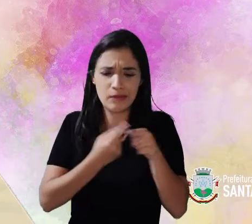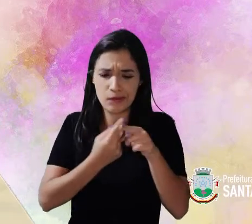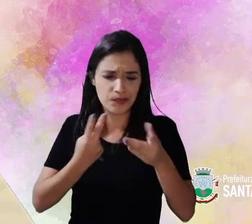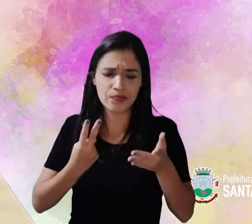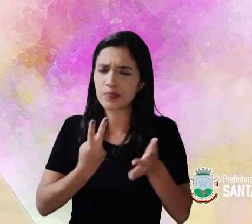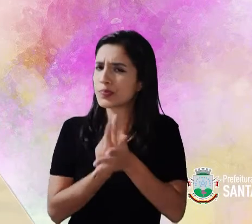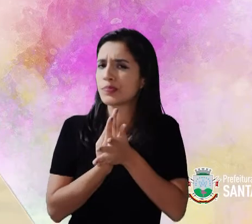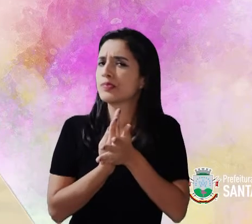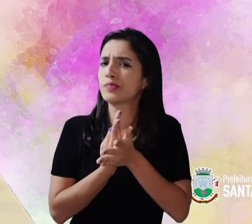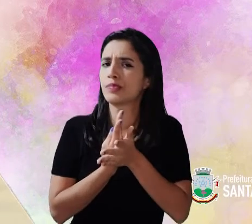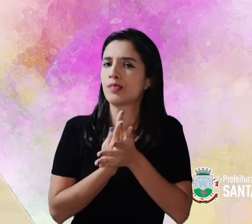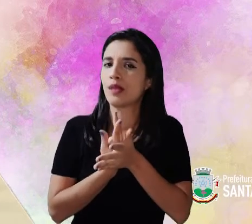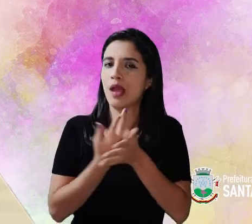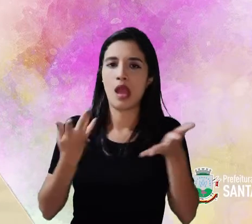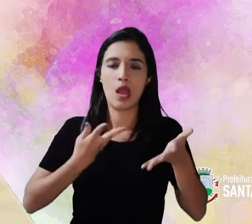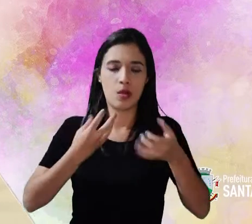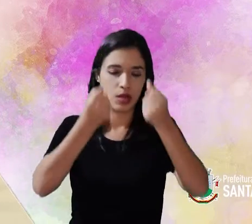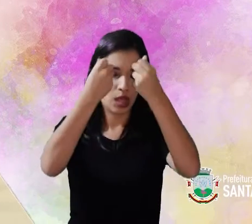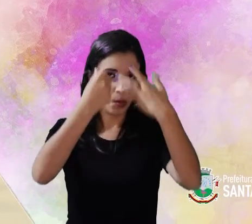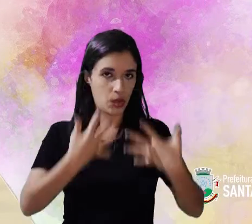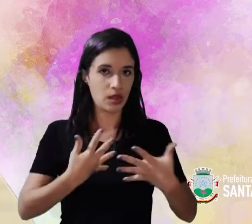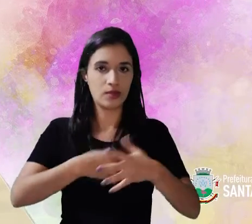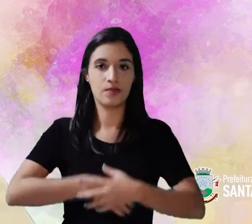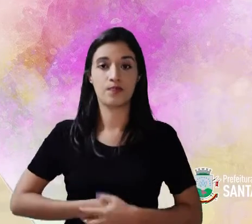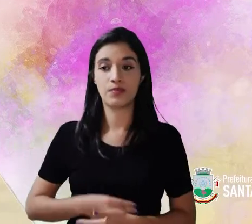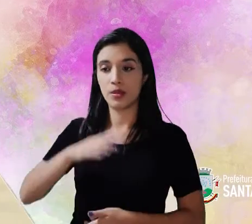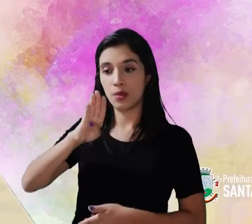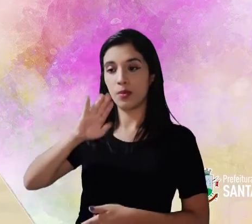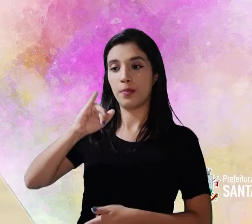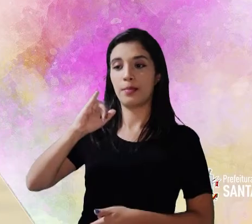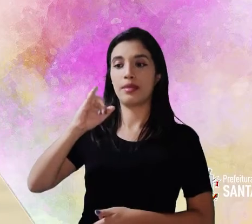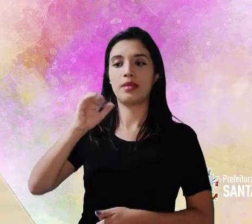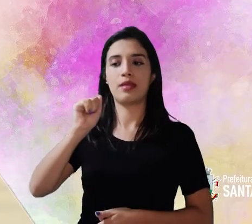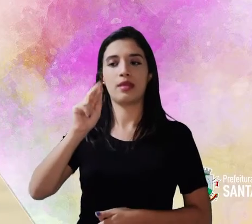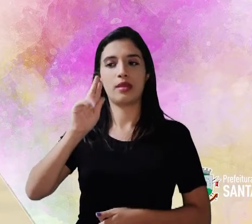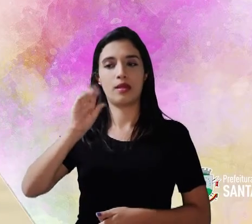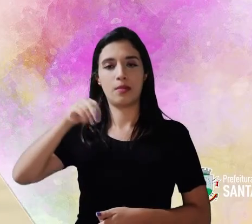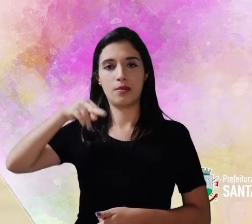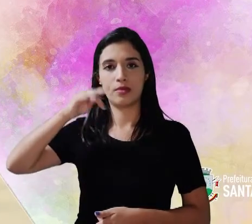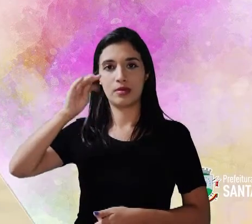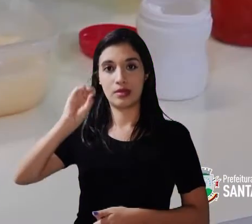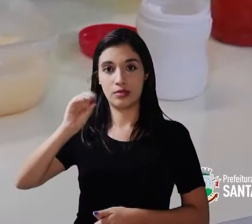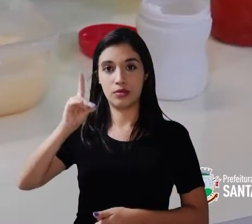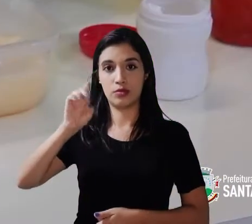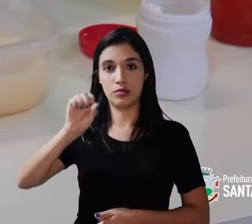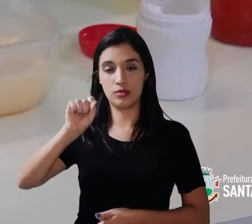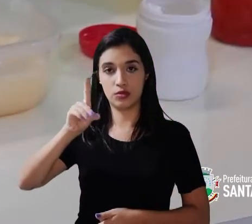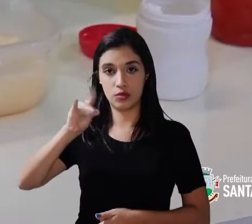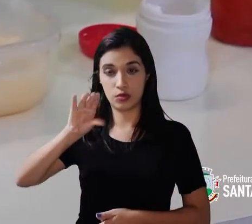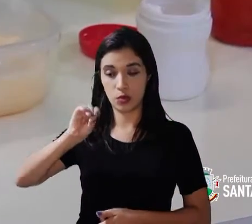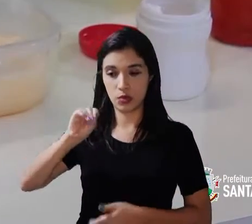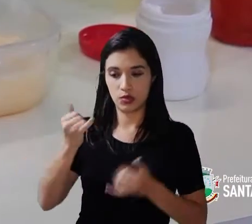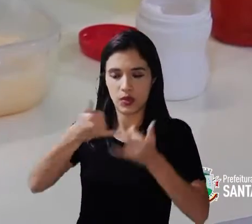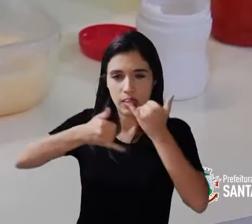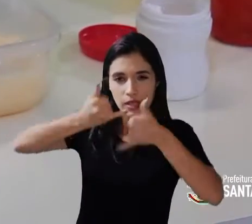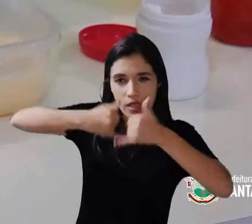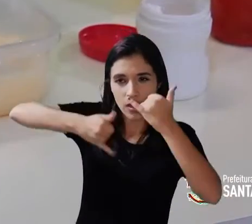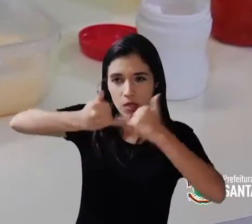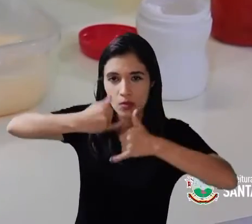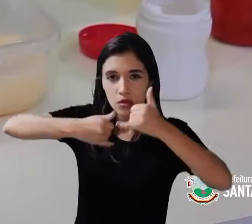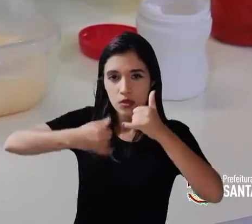Por que acontece essa erupção? o bicarbonato de sódio o bicarbonato ocasiona uma reação